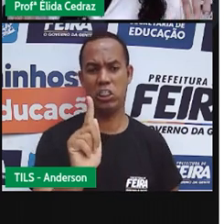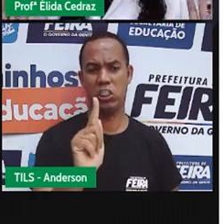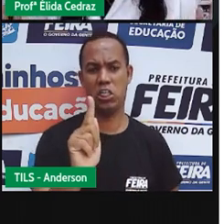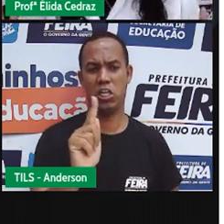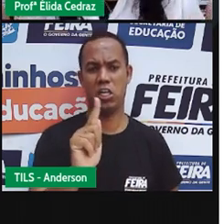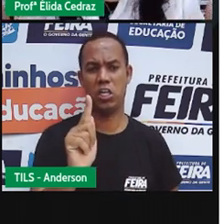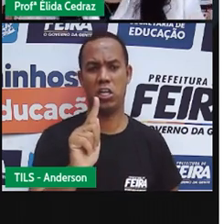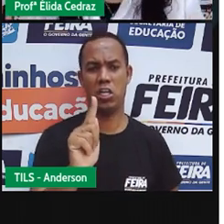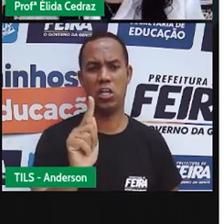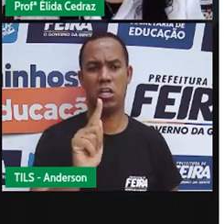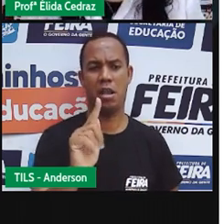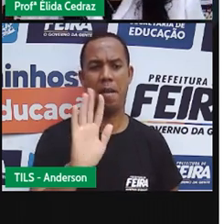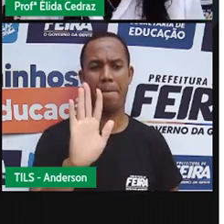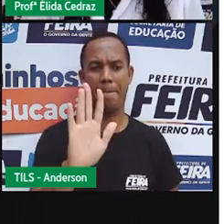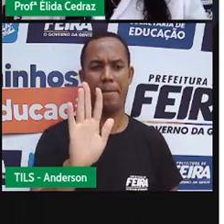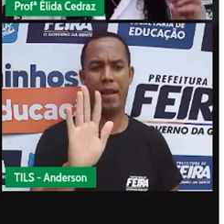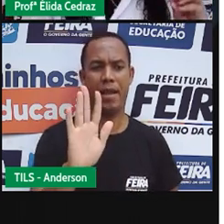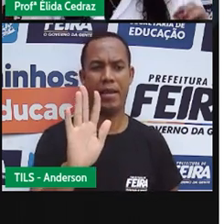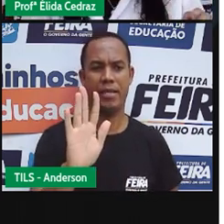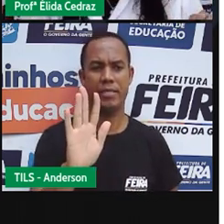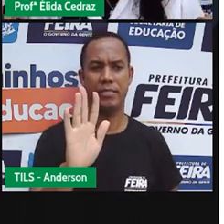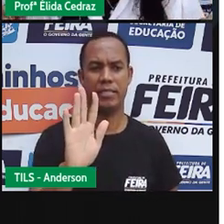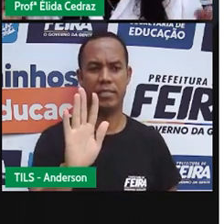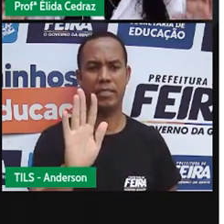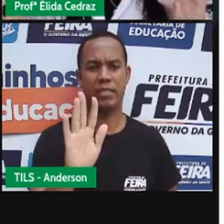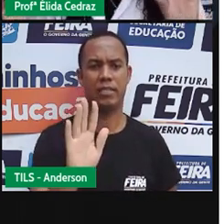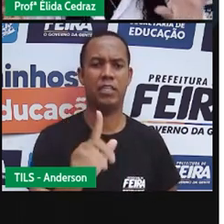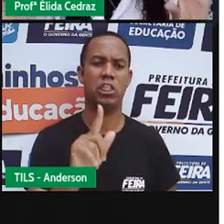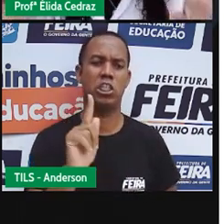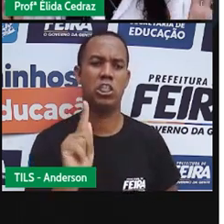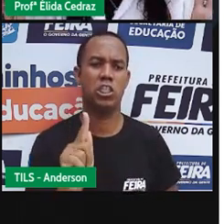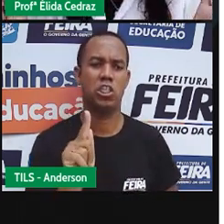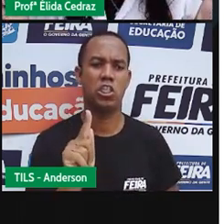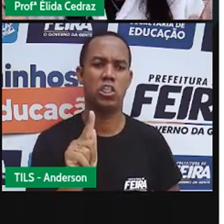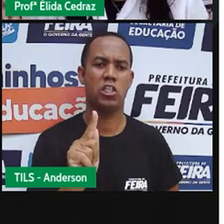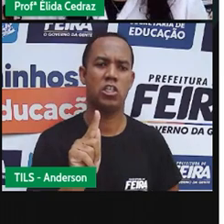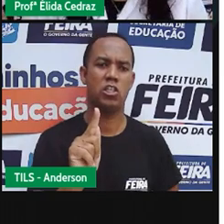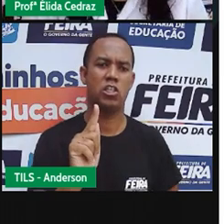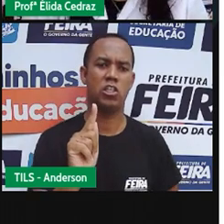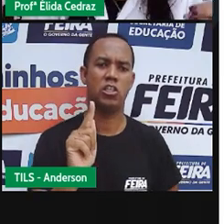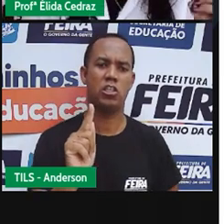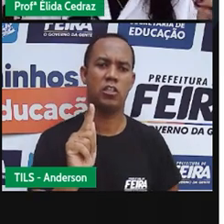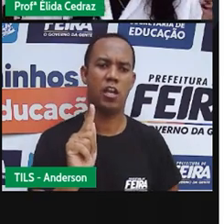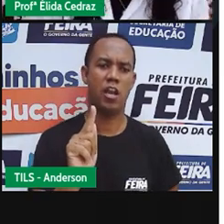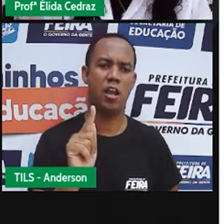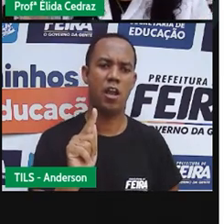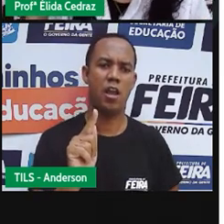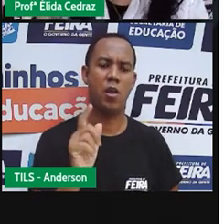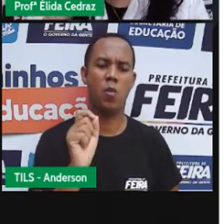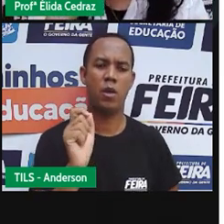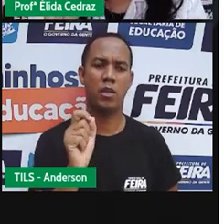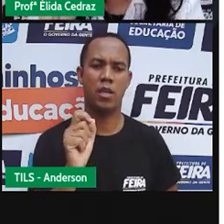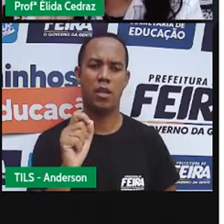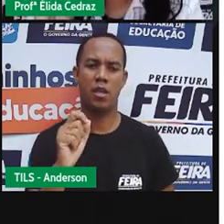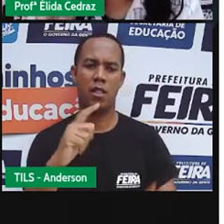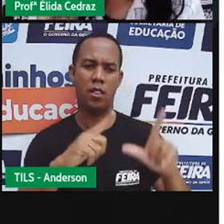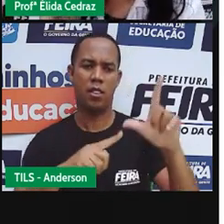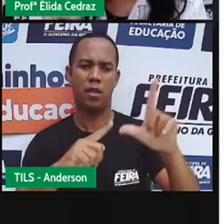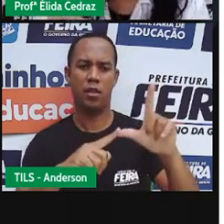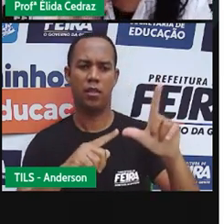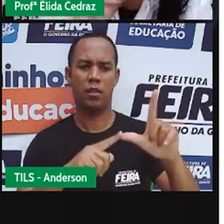de gê, gê, gê, l, g, a, gá. Essas